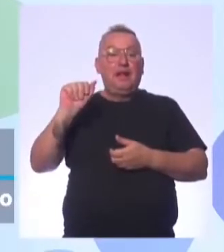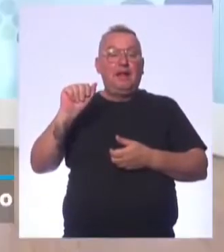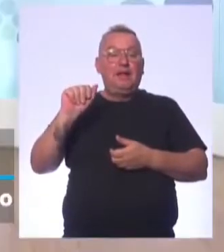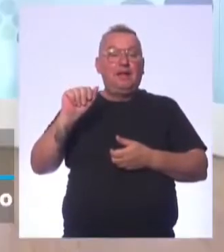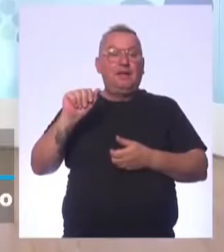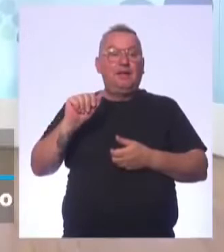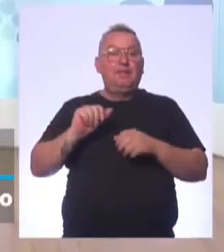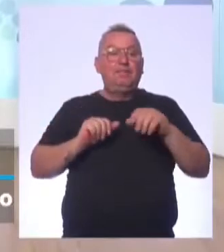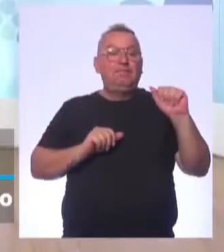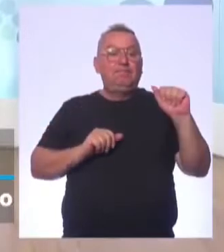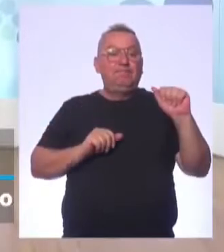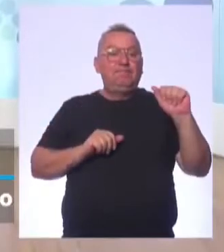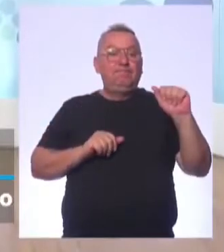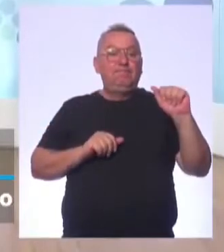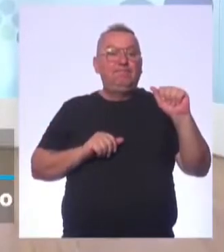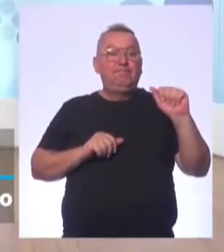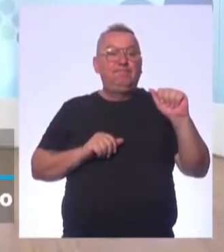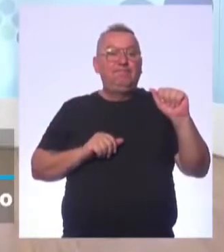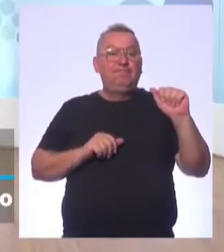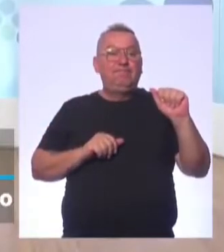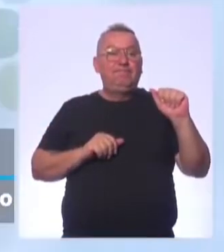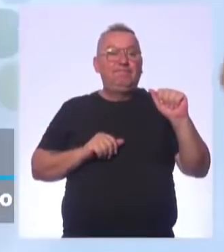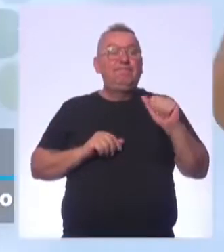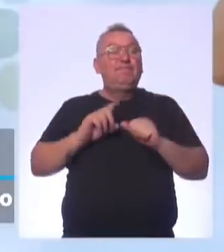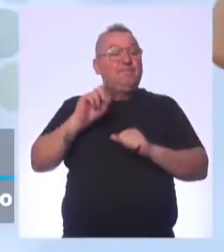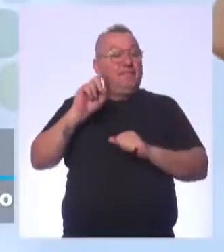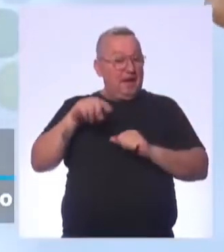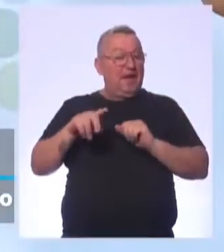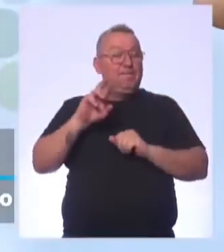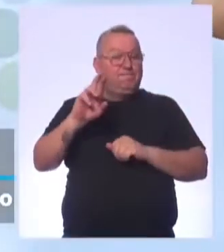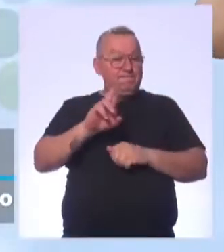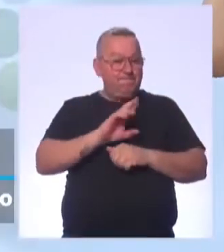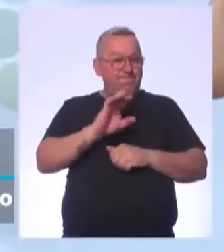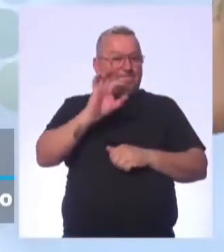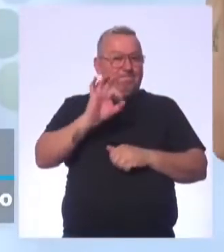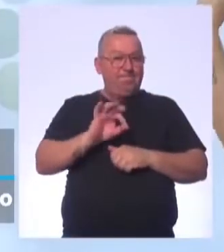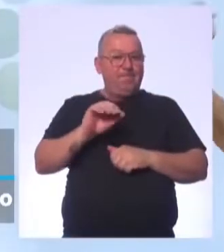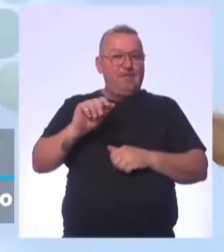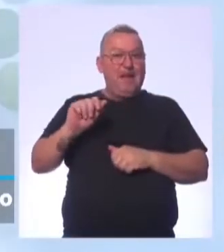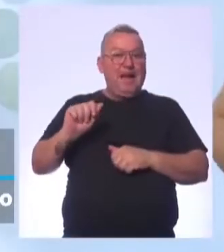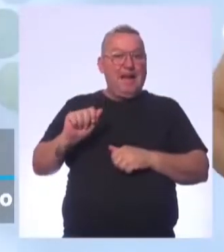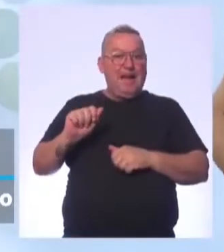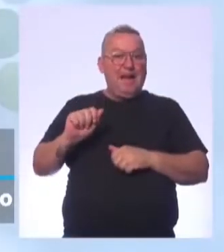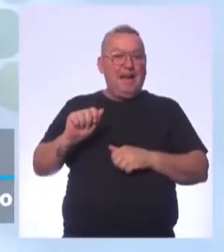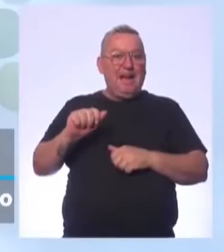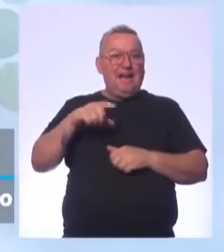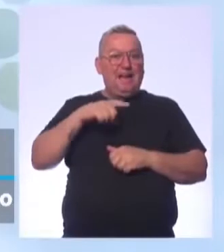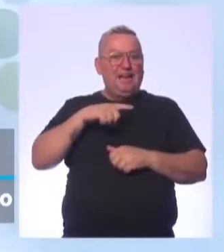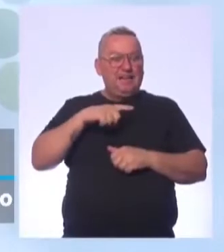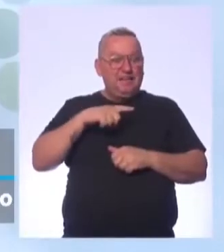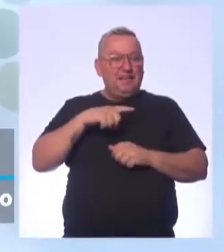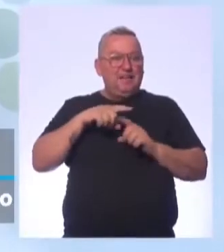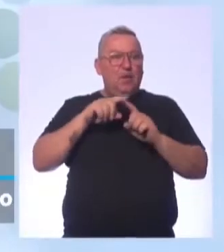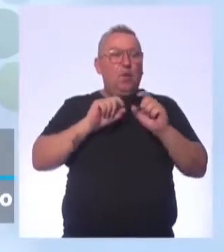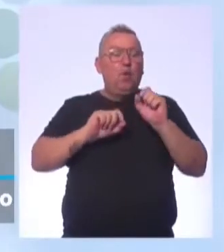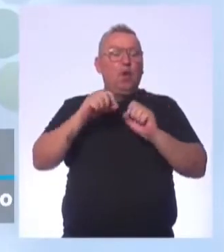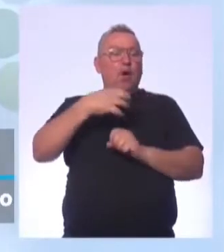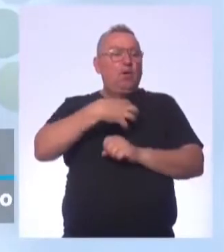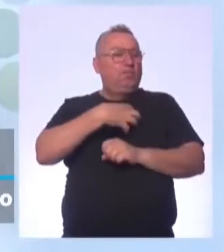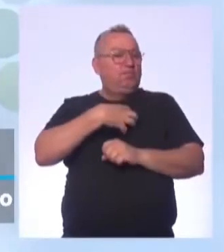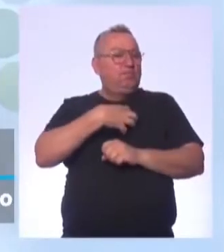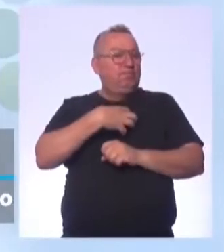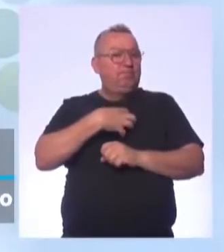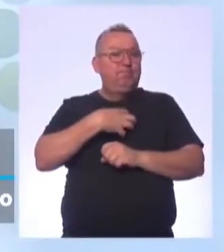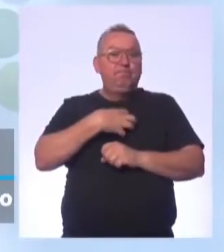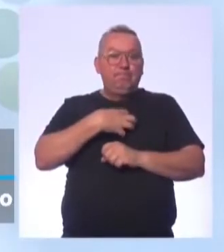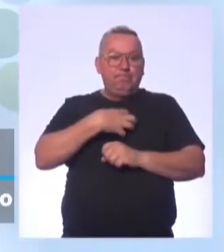Marca. Então, vamos lá. É esporte de marca, sim. Ela tem essa denominação devido à característica.